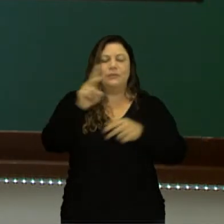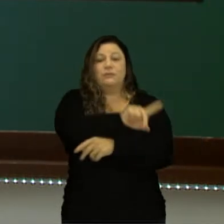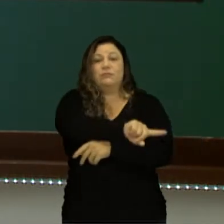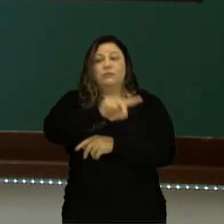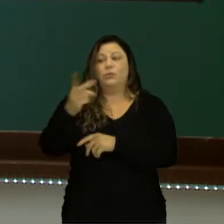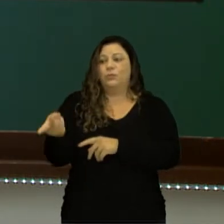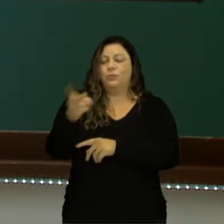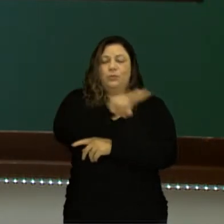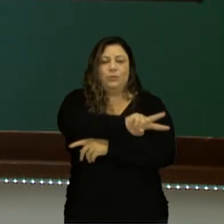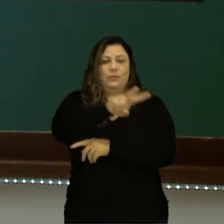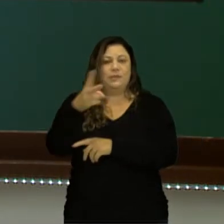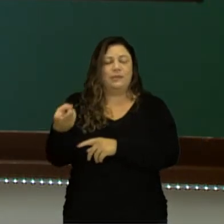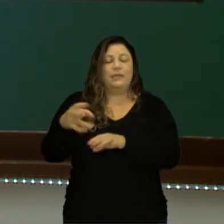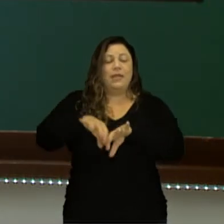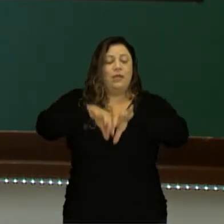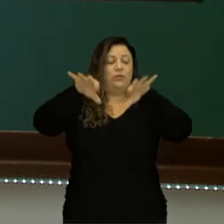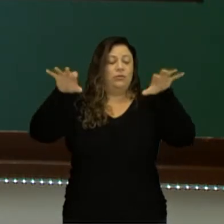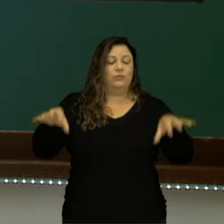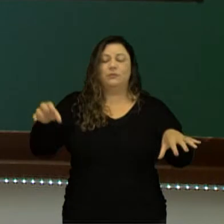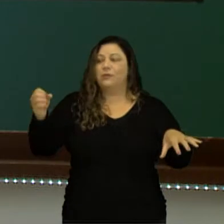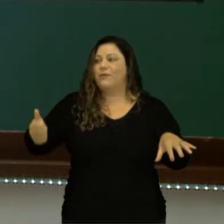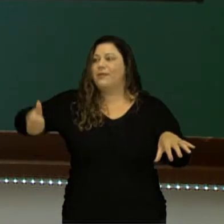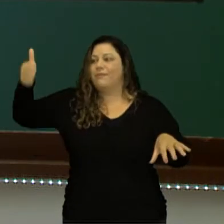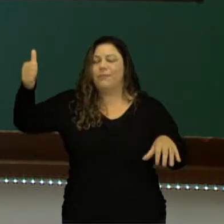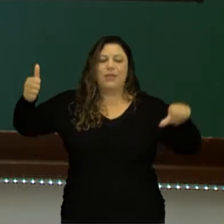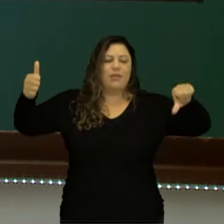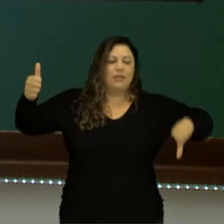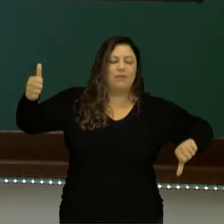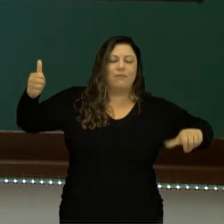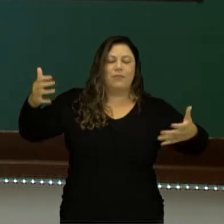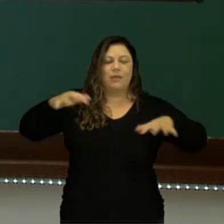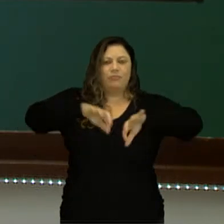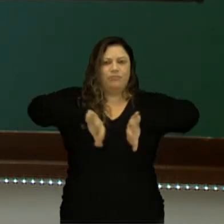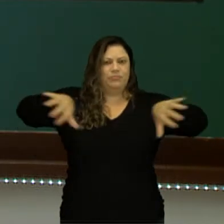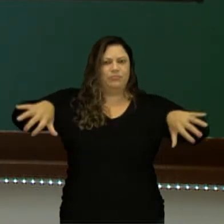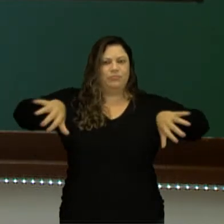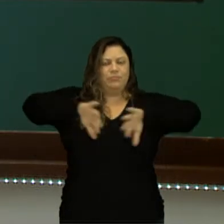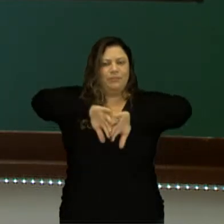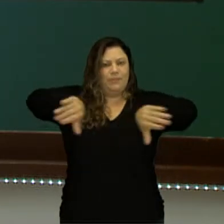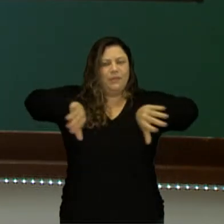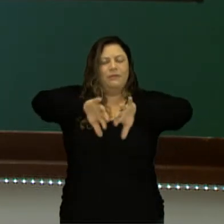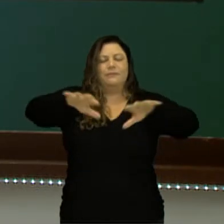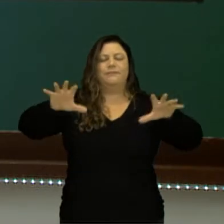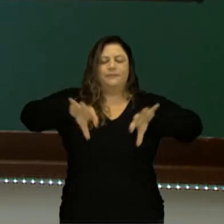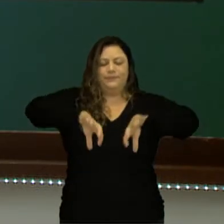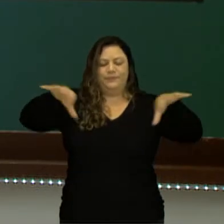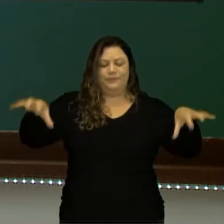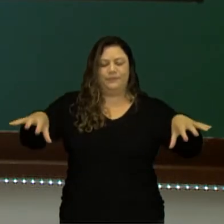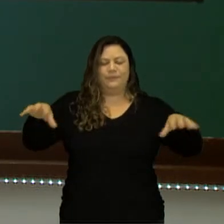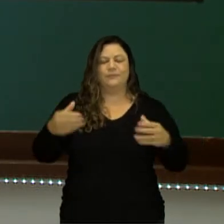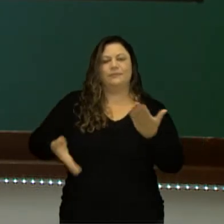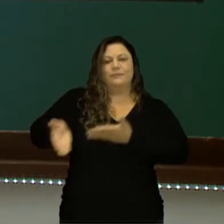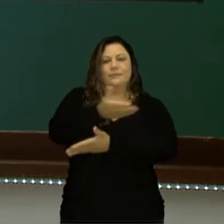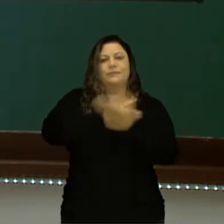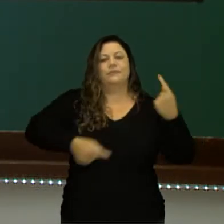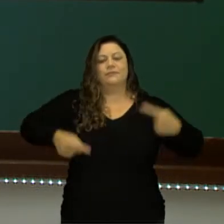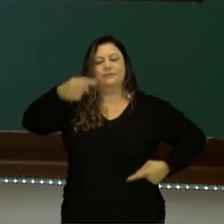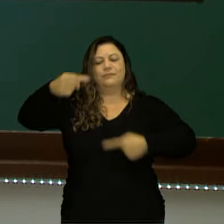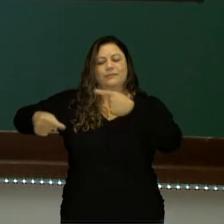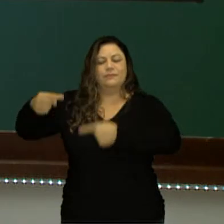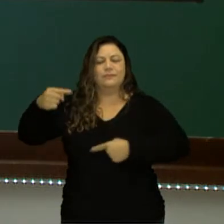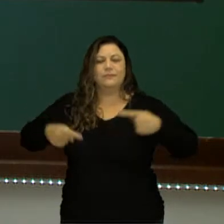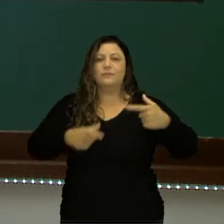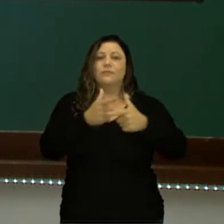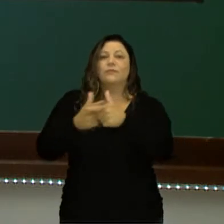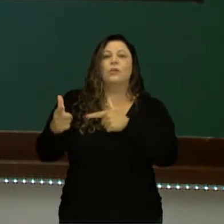divisão muito forte entre bem e mal. O Agostinho acaba se envolvendo nesses debates. O